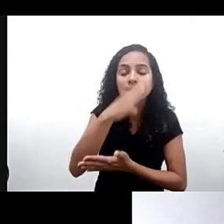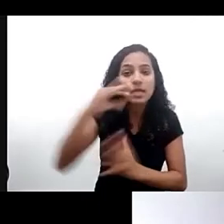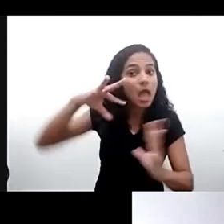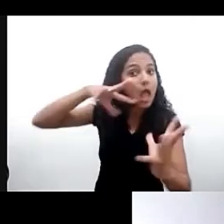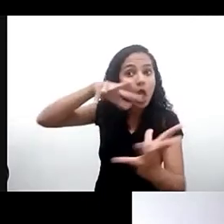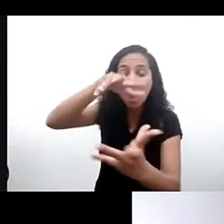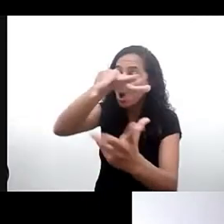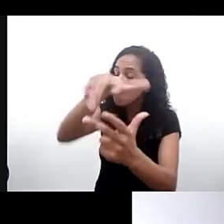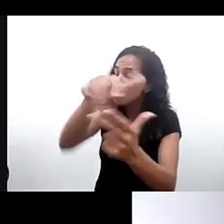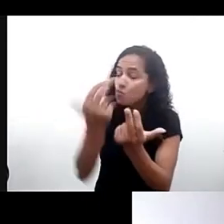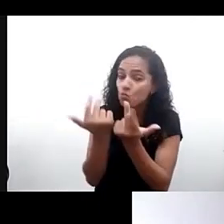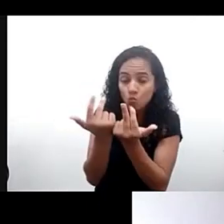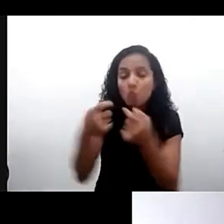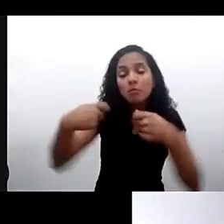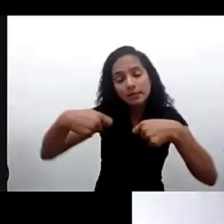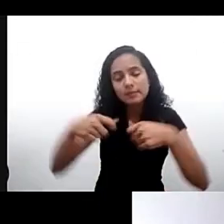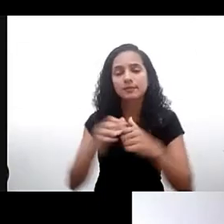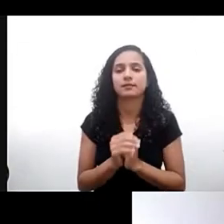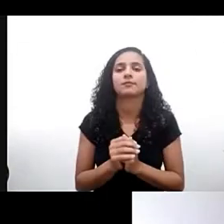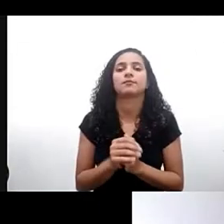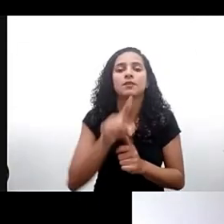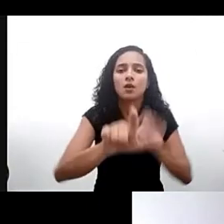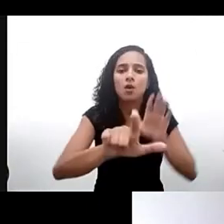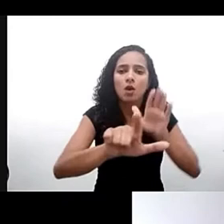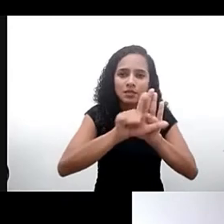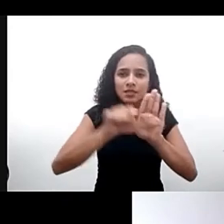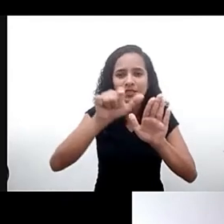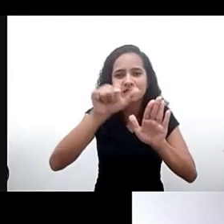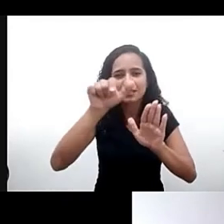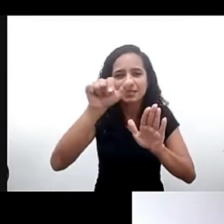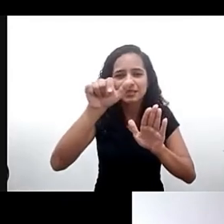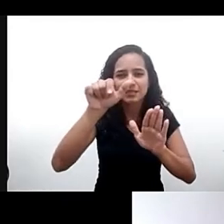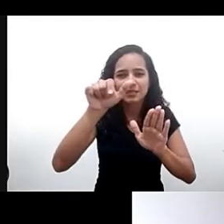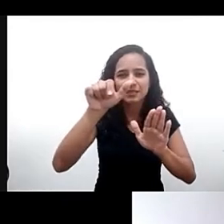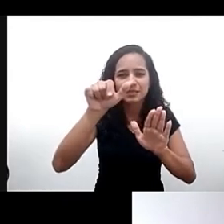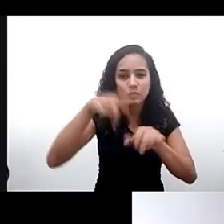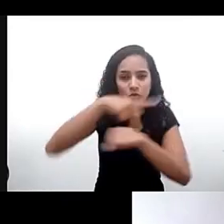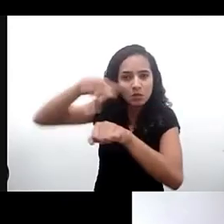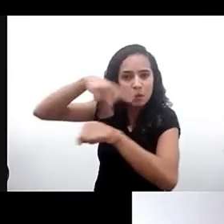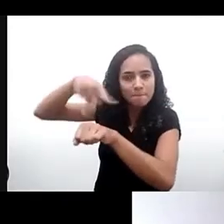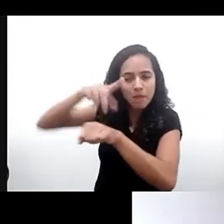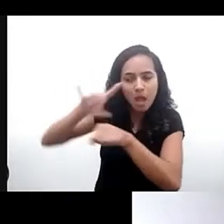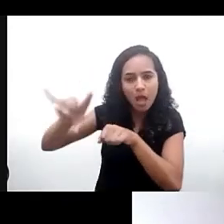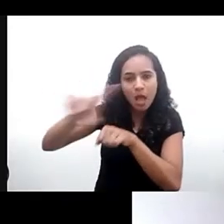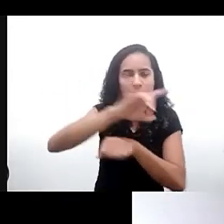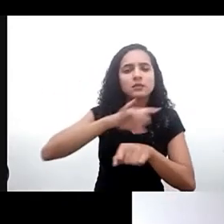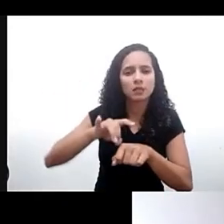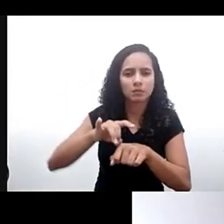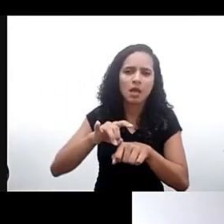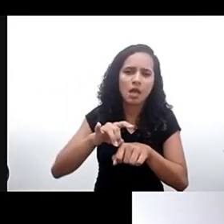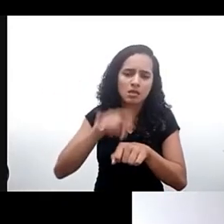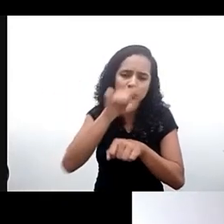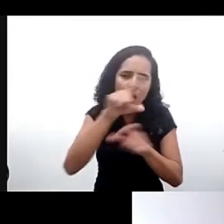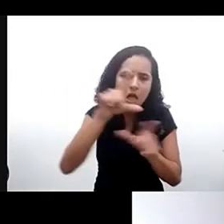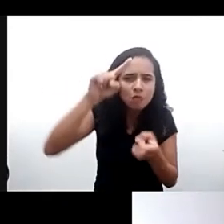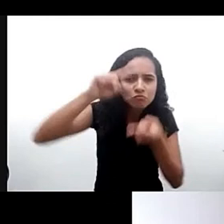reforça e complementa as legislações nacionais dos países e regiões que são muito curtas nesses assuntos